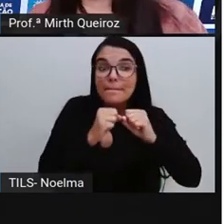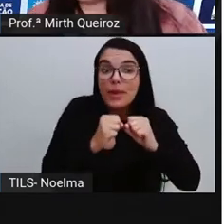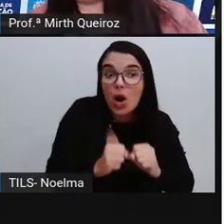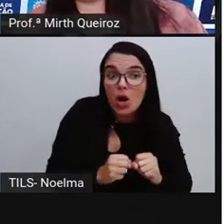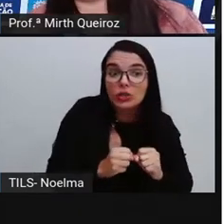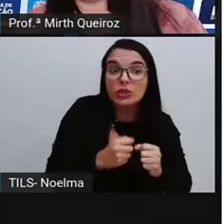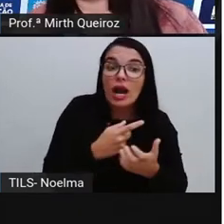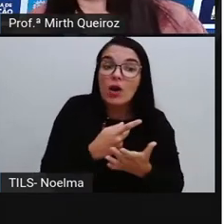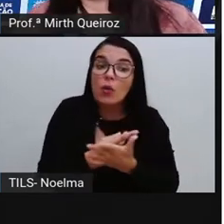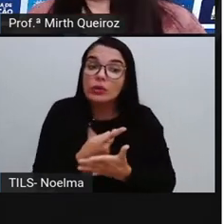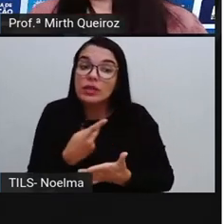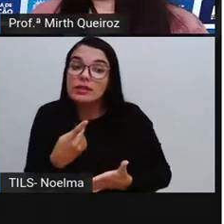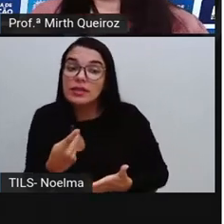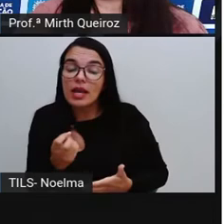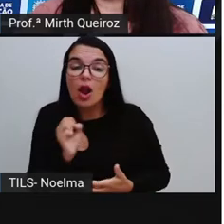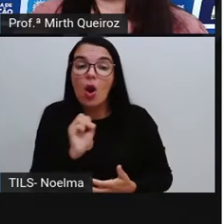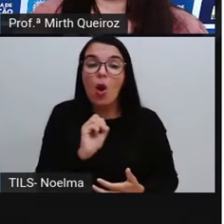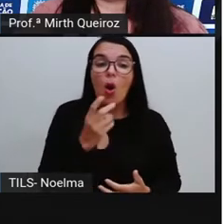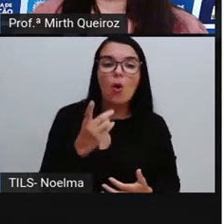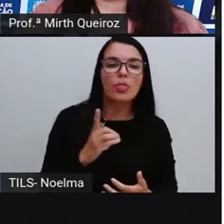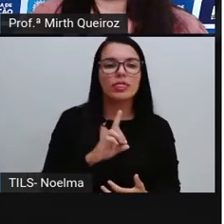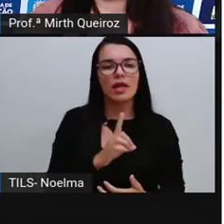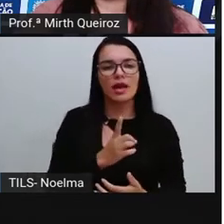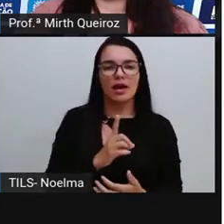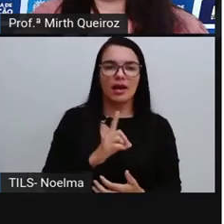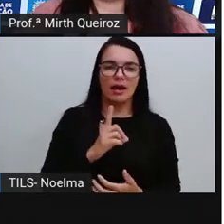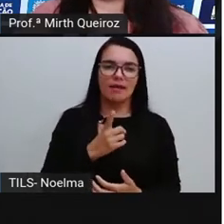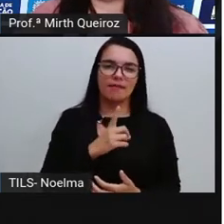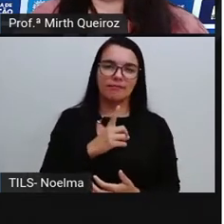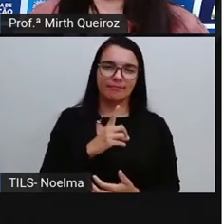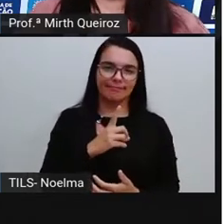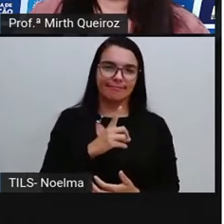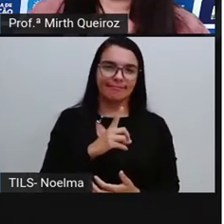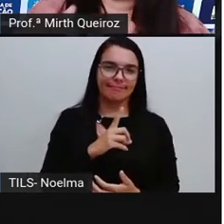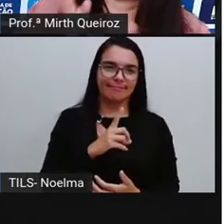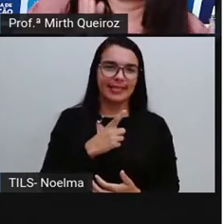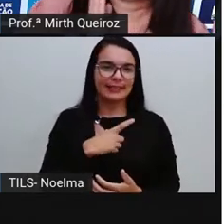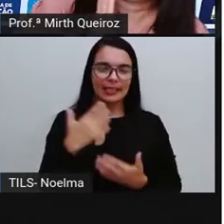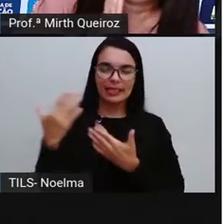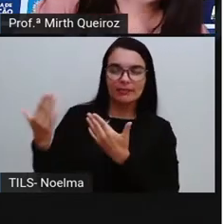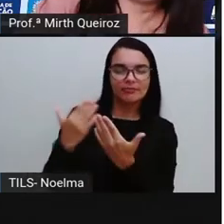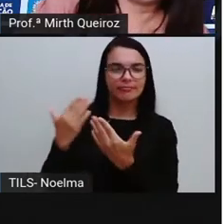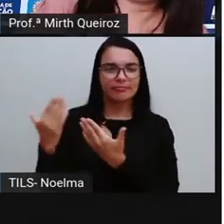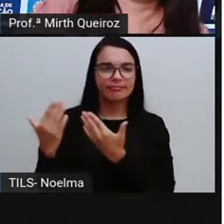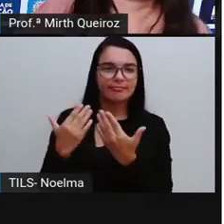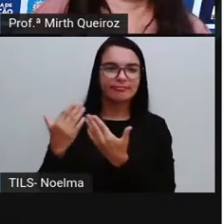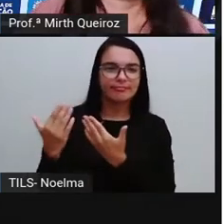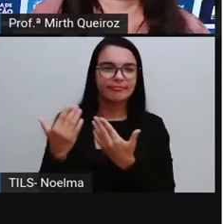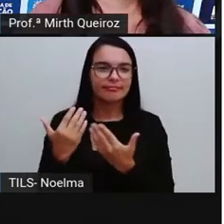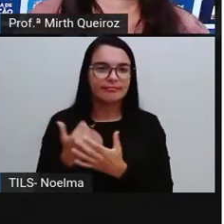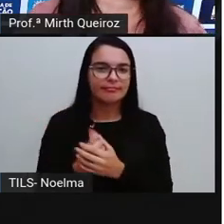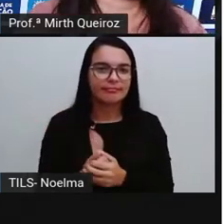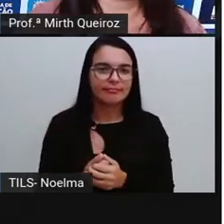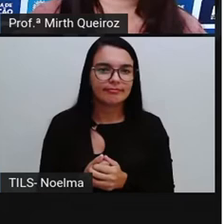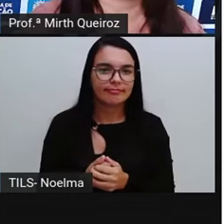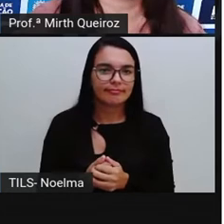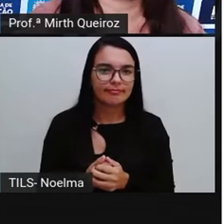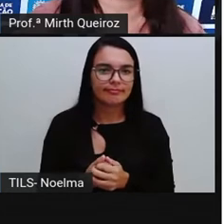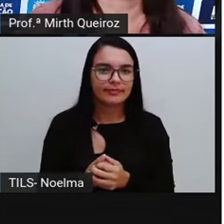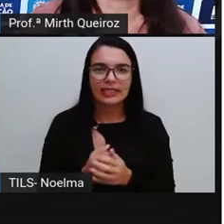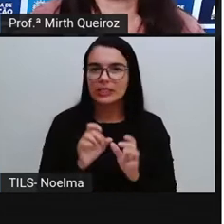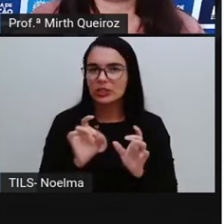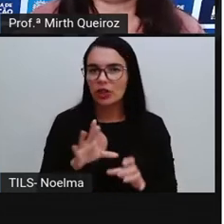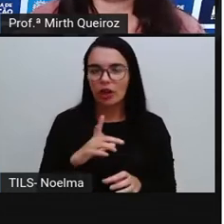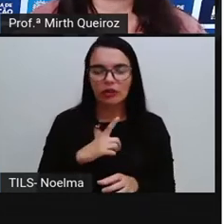quantificável, diferente da possibilidade que a gente utiliza possível ou impossível. Só tem essa